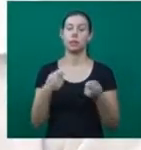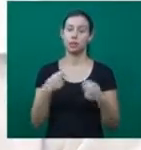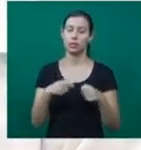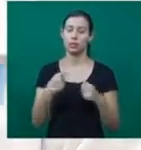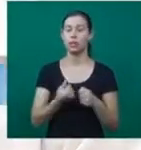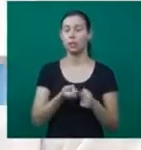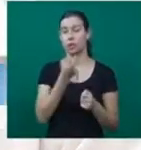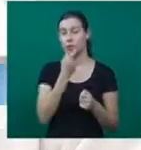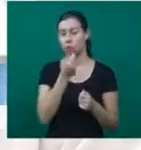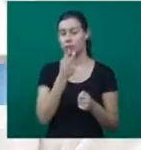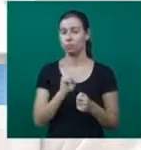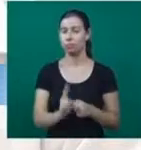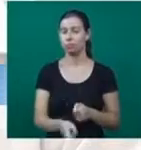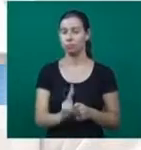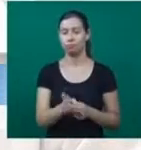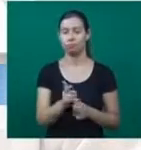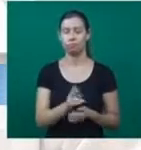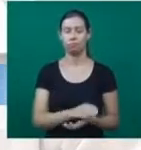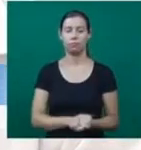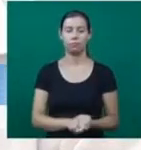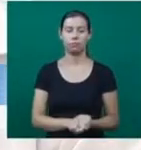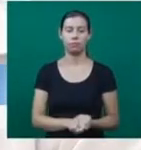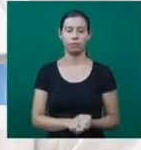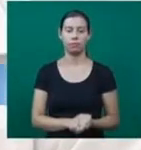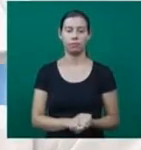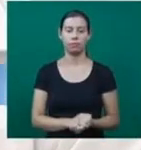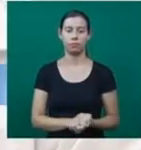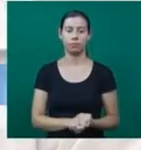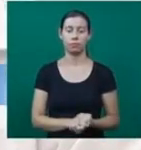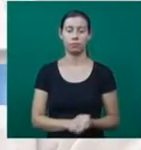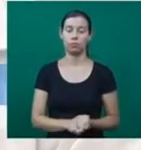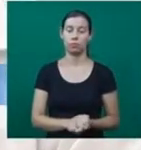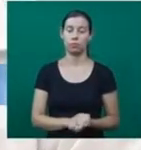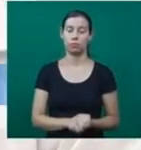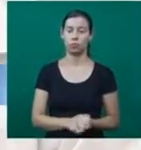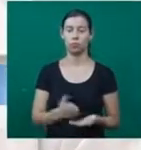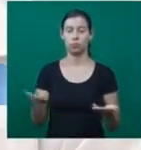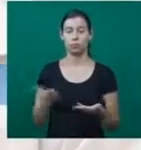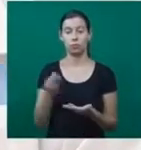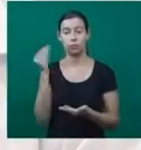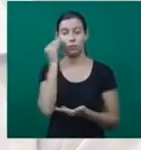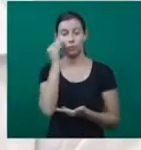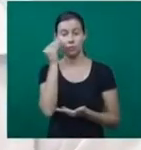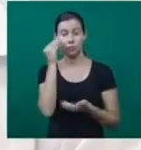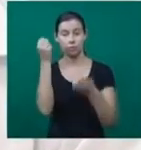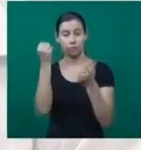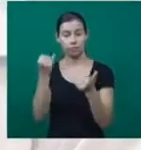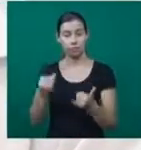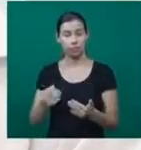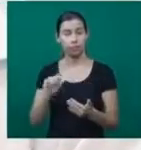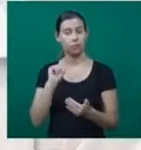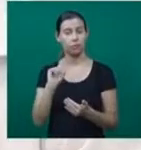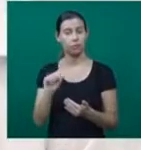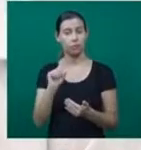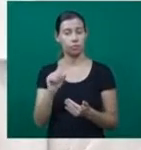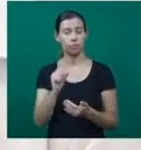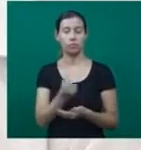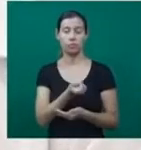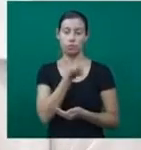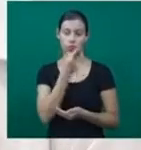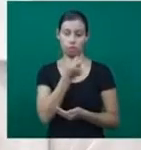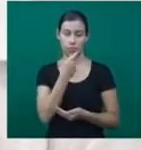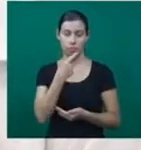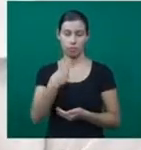Hoje, na medida do possível, a gente tenta explicar para o paciente que a pílula, o